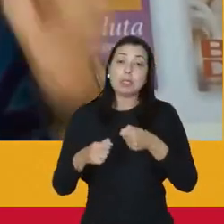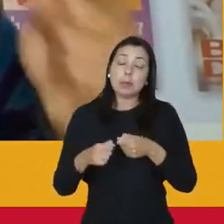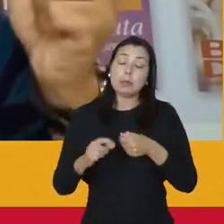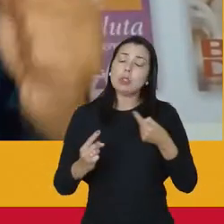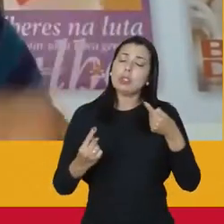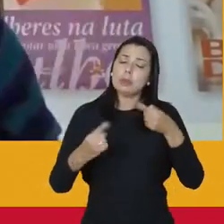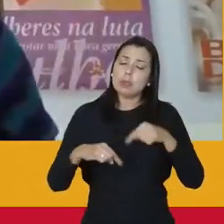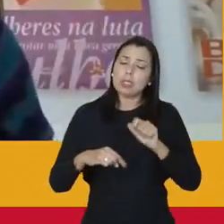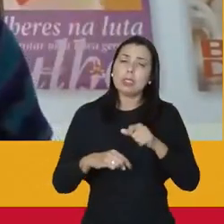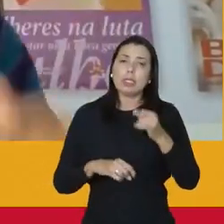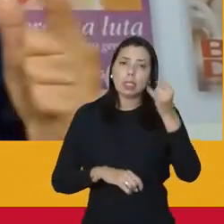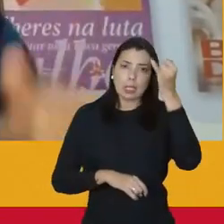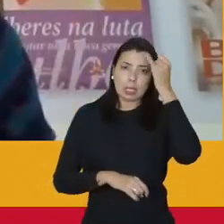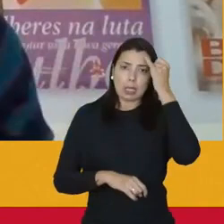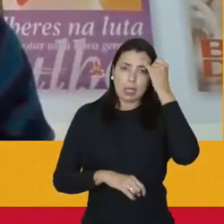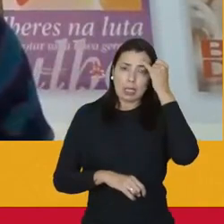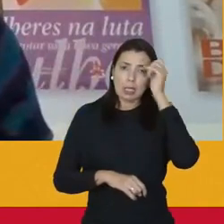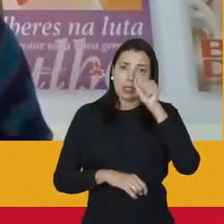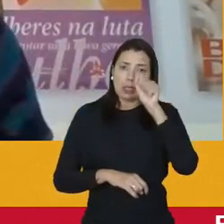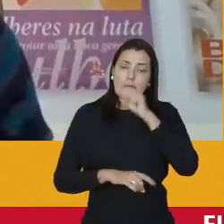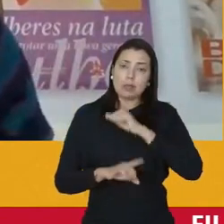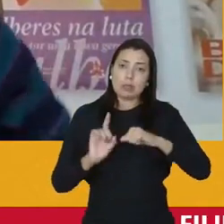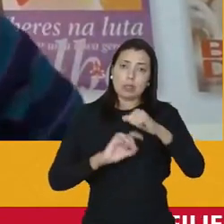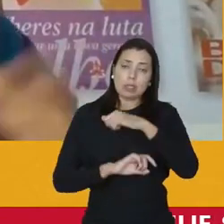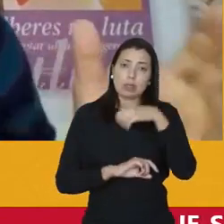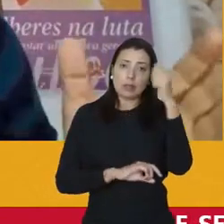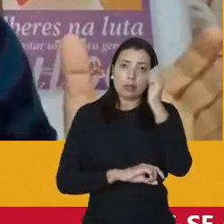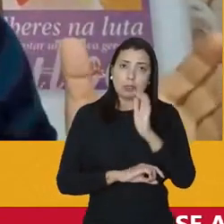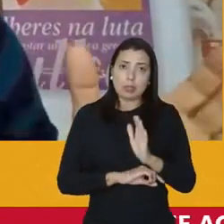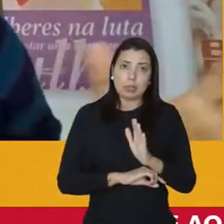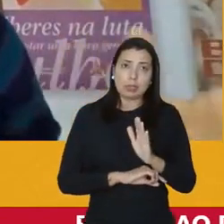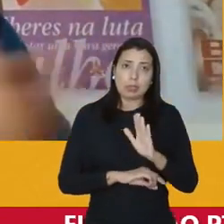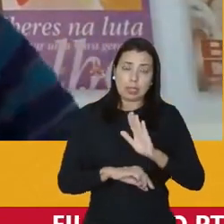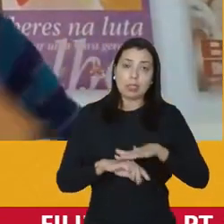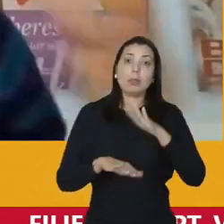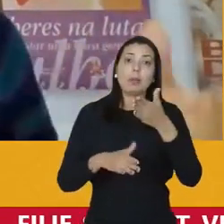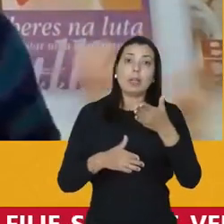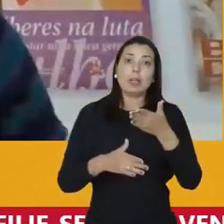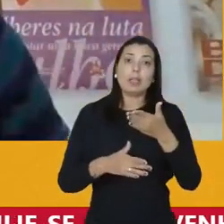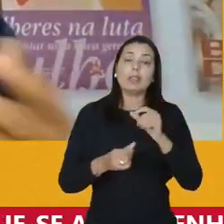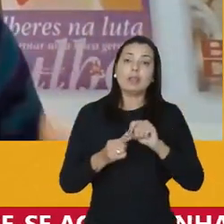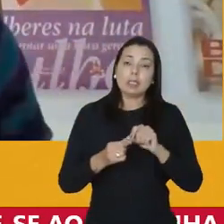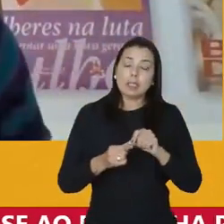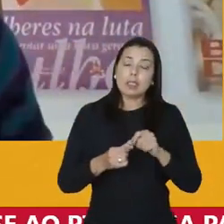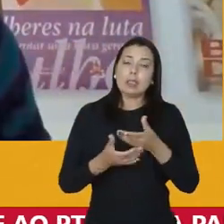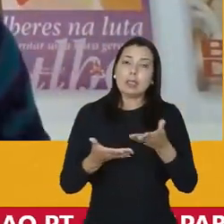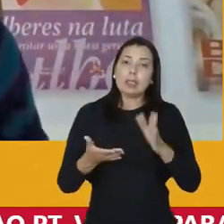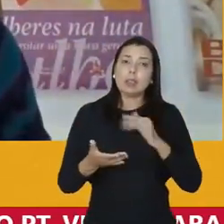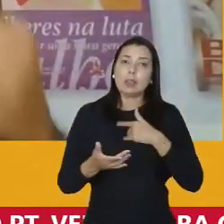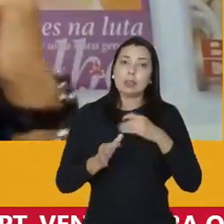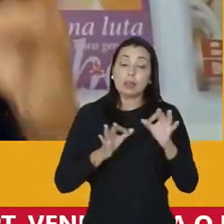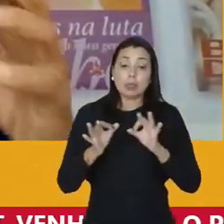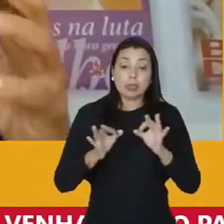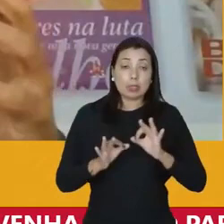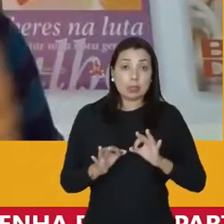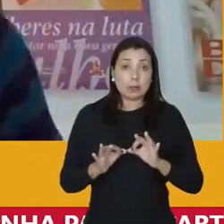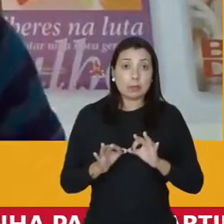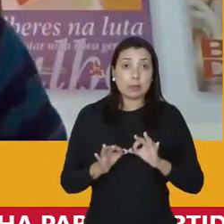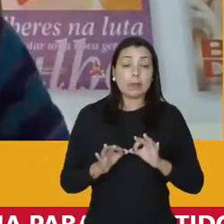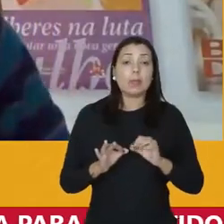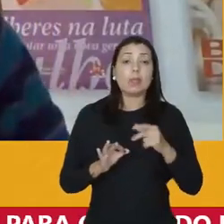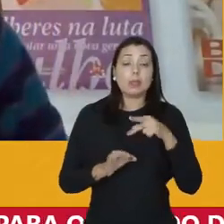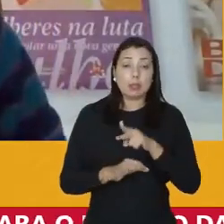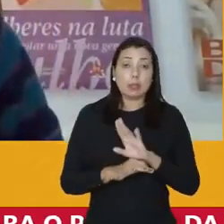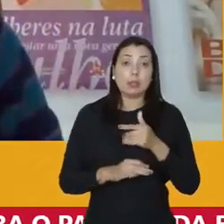disputar ideologicamente na sociedade brasileira e no mais a gente vai fazendo por aqui a nossa organização e dando